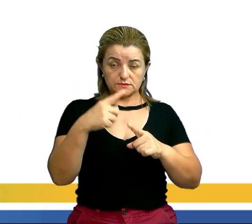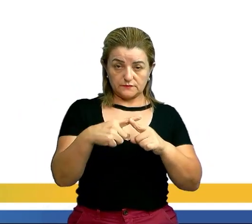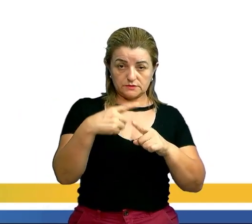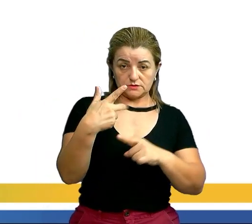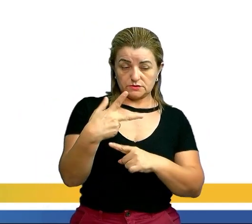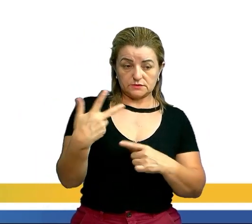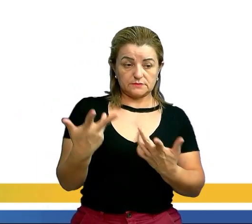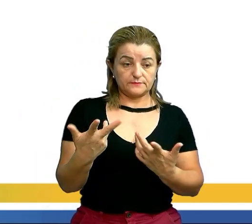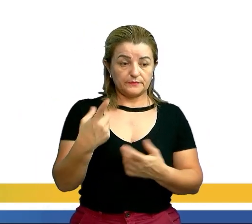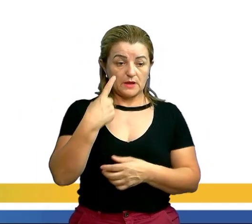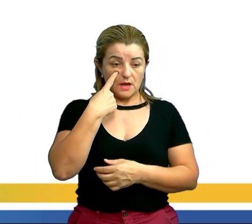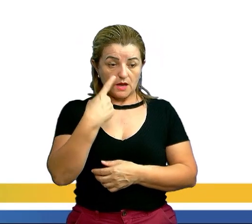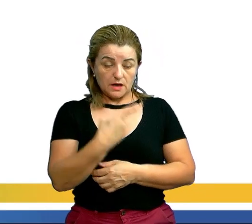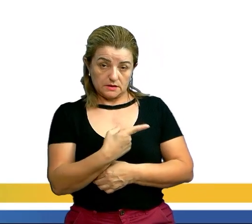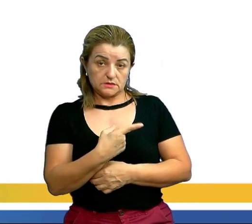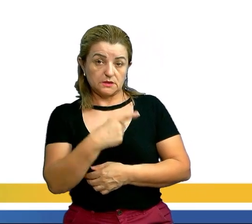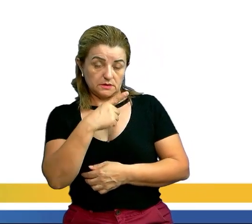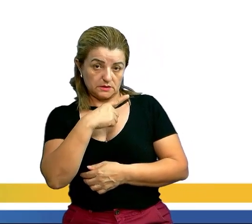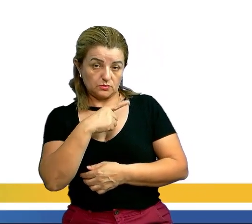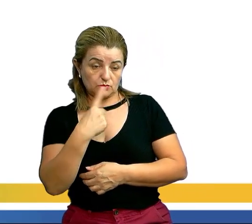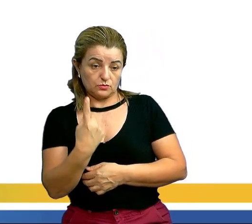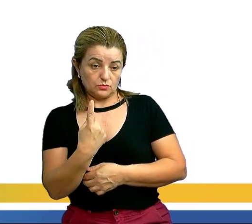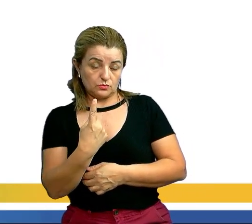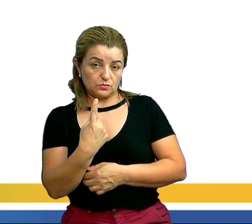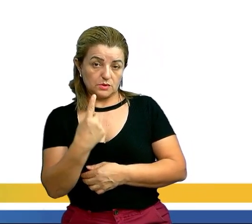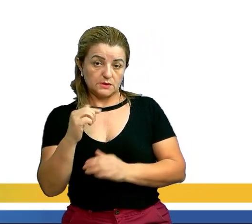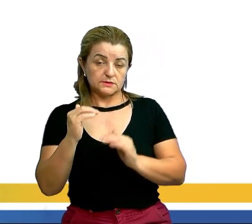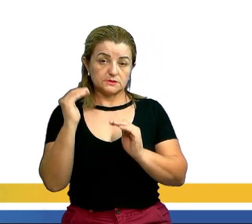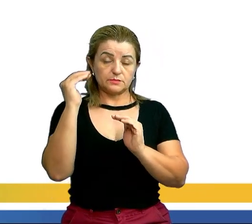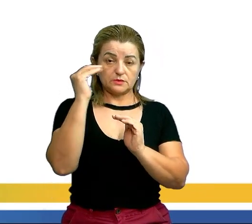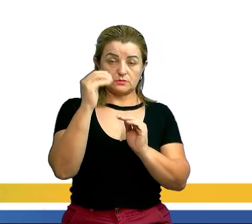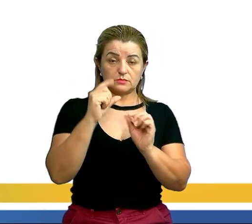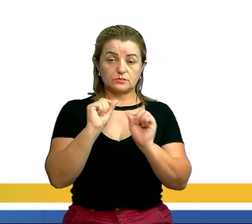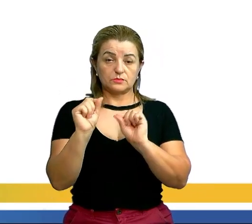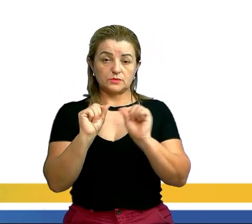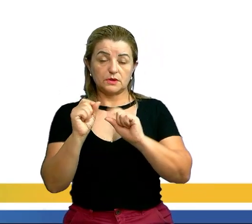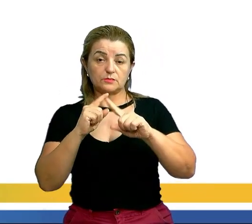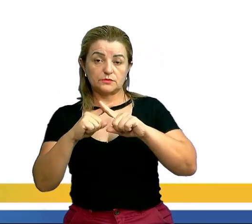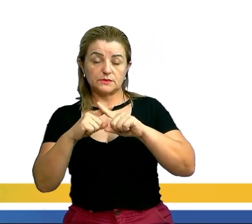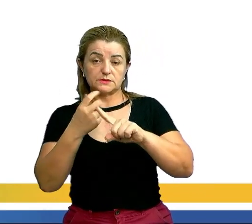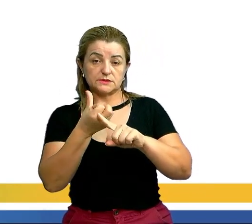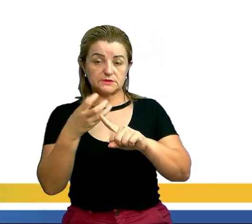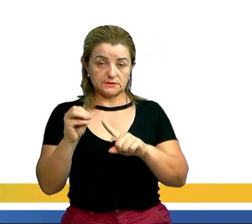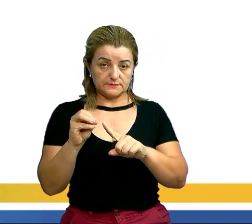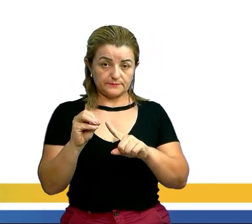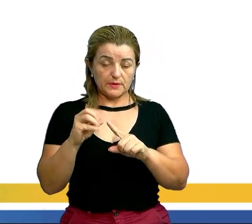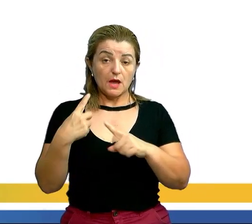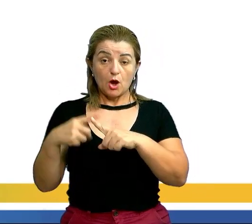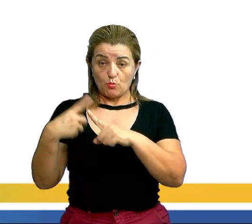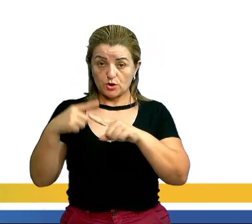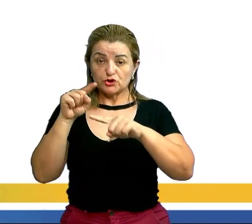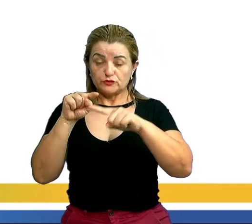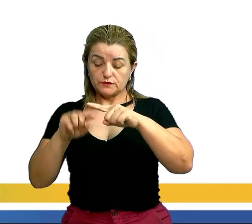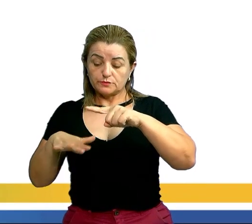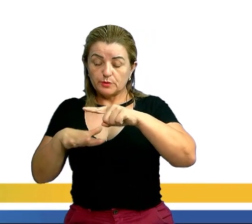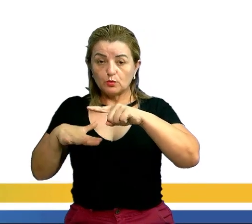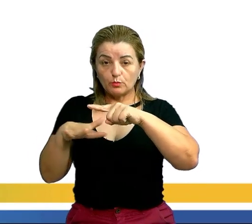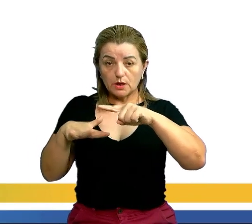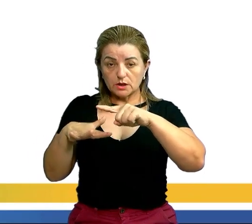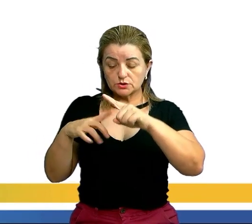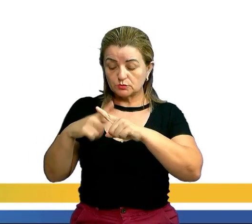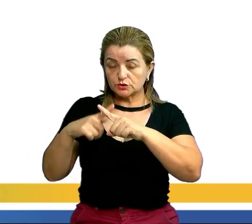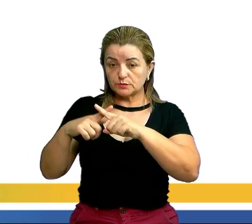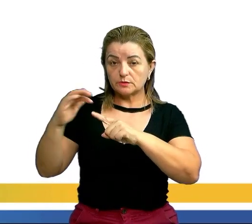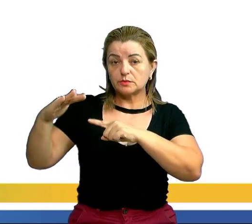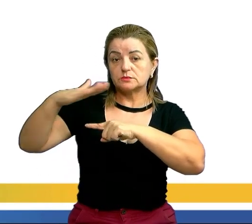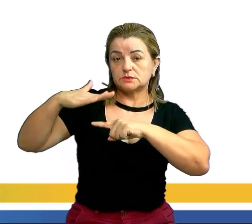Aqui embaixo do 10 tem 1. 6 para 1 é 6. Vezes 10 é 60. Porque divide pelo de baixo e multiplica